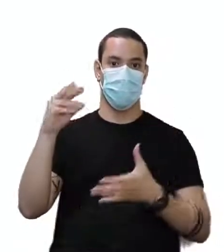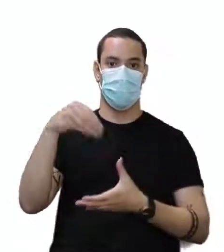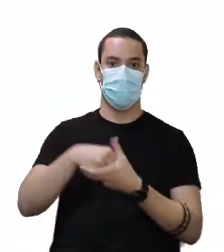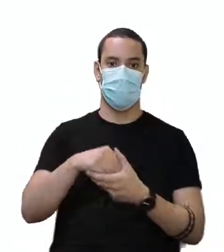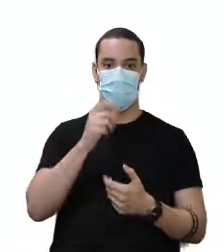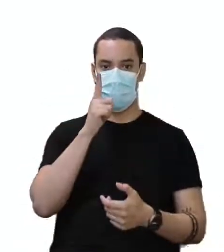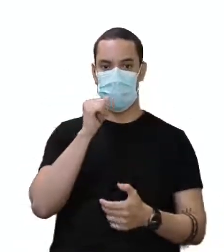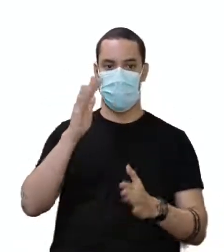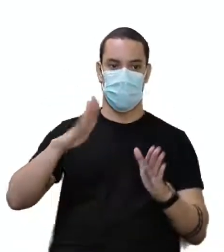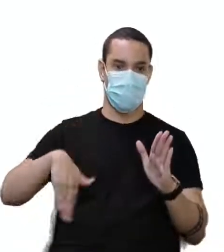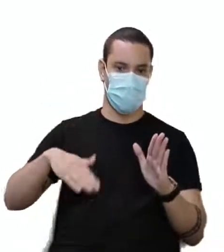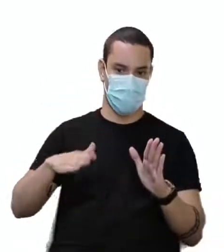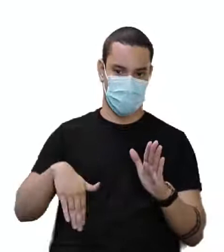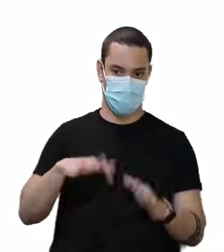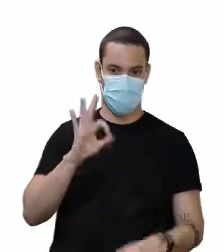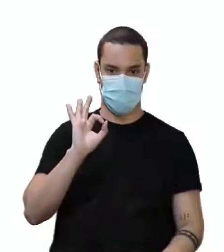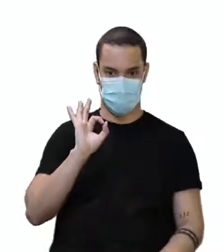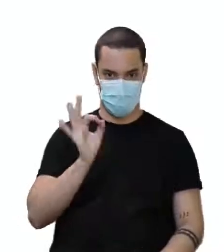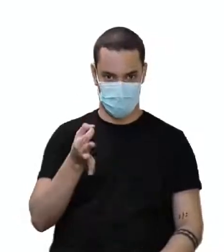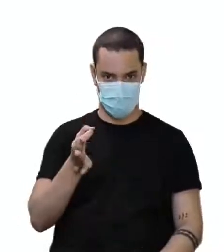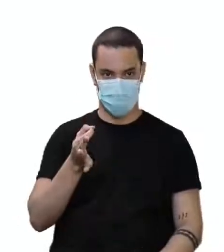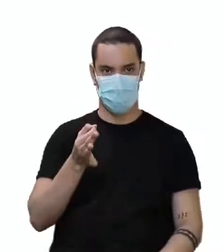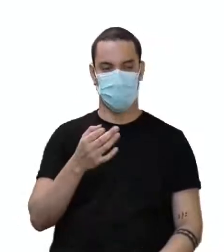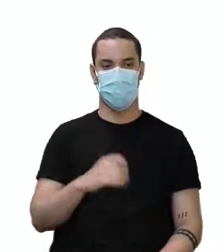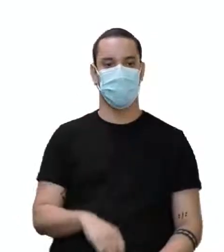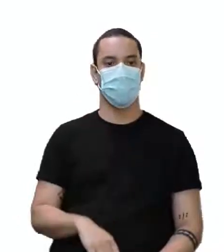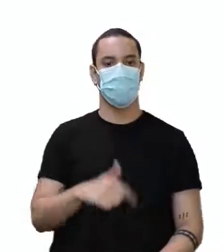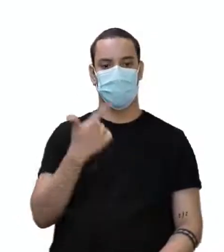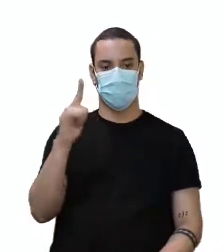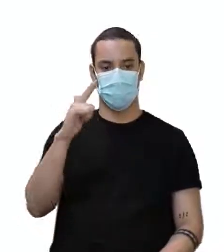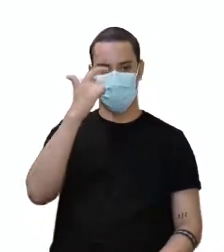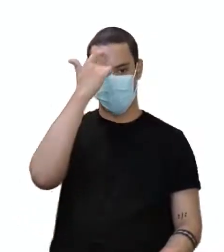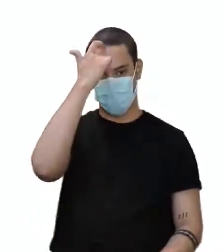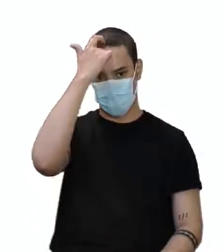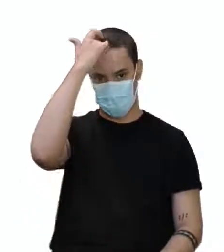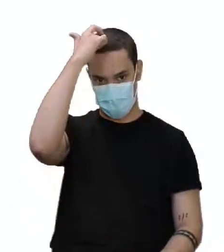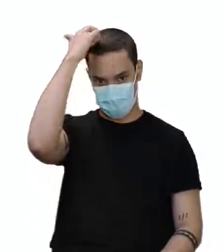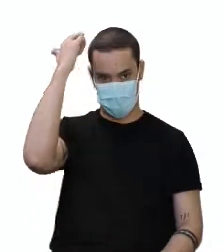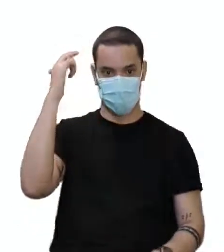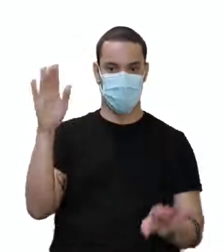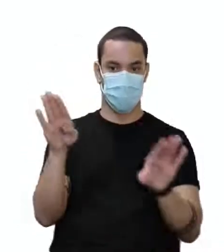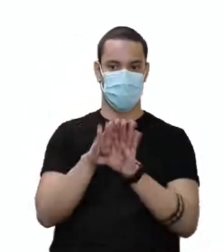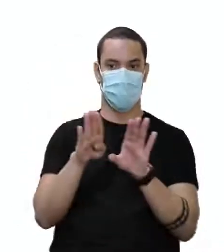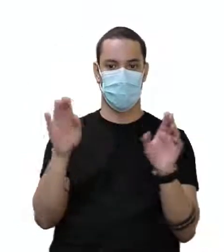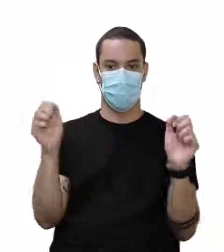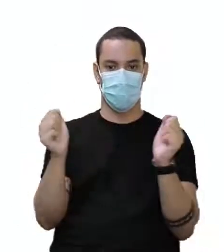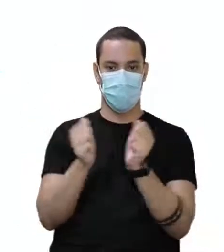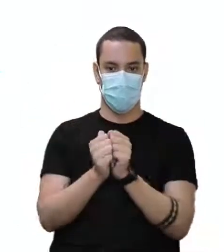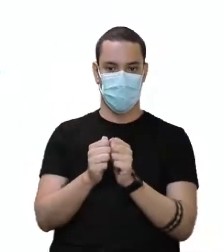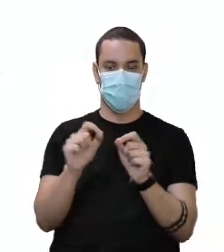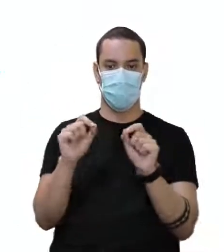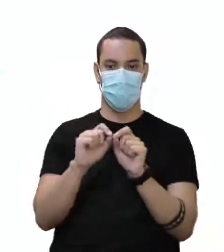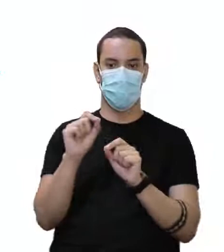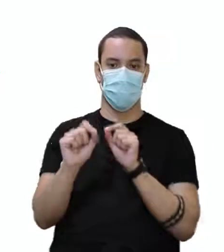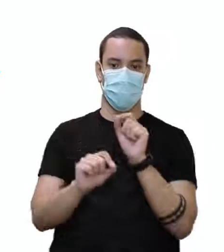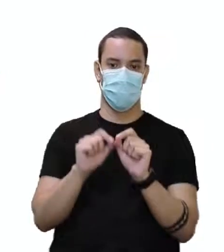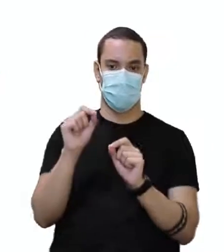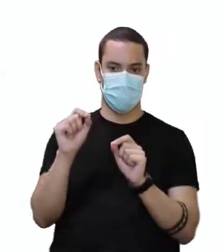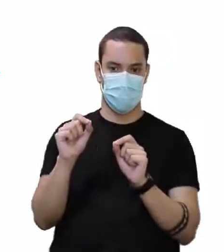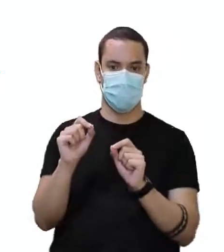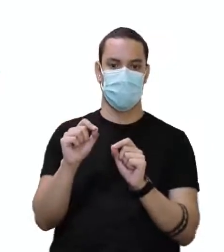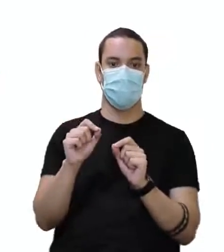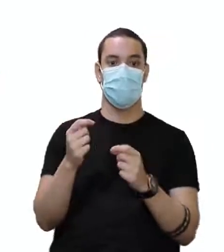água. Alright? Então é assim. Na próxima. What were they doing at the last party?